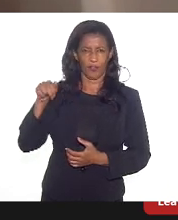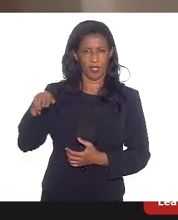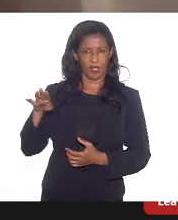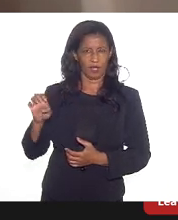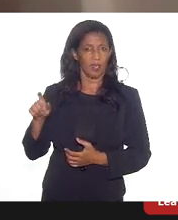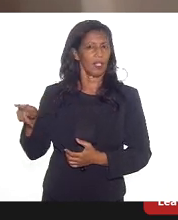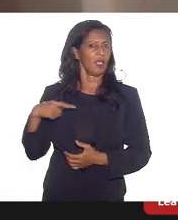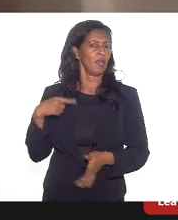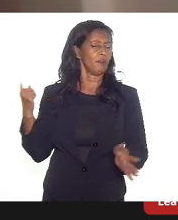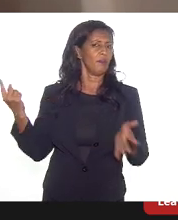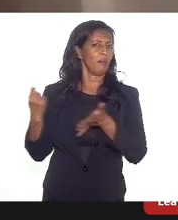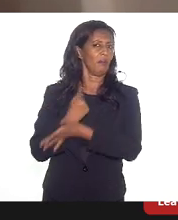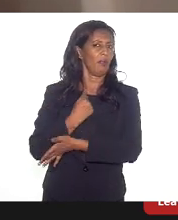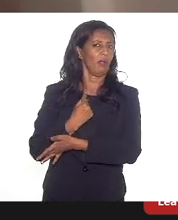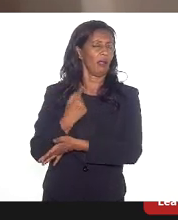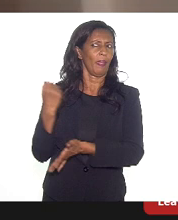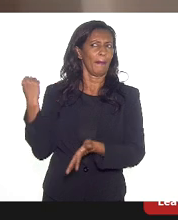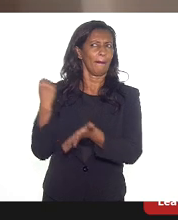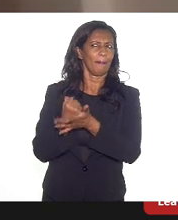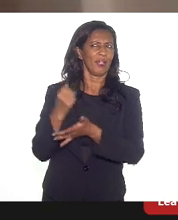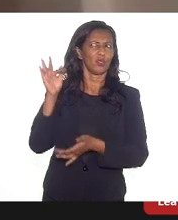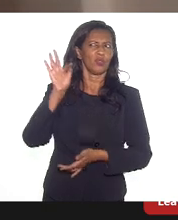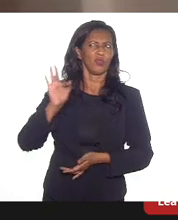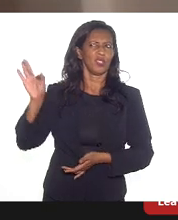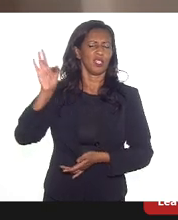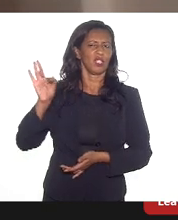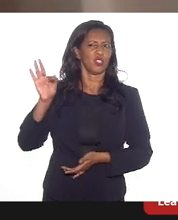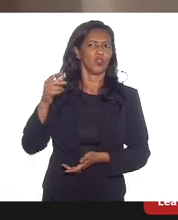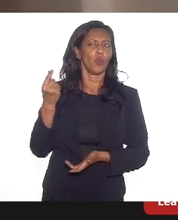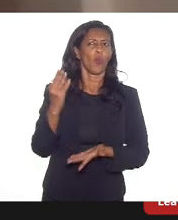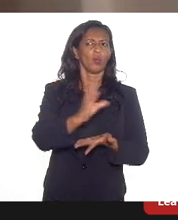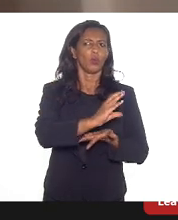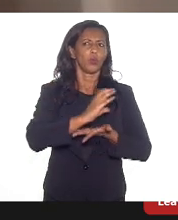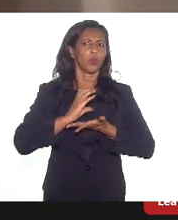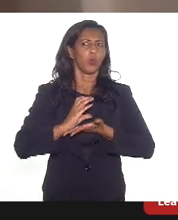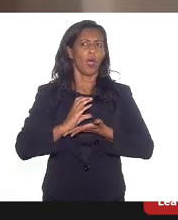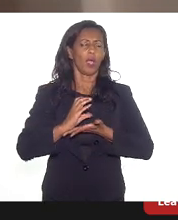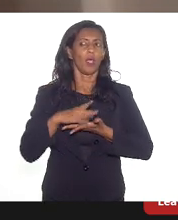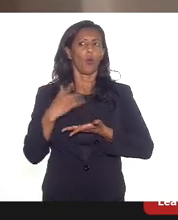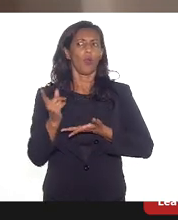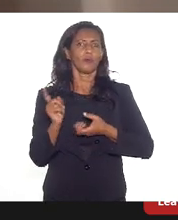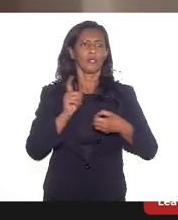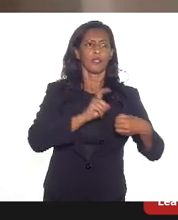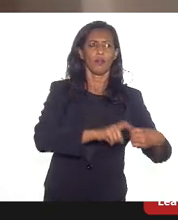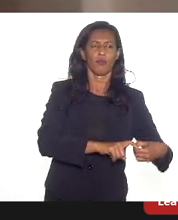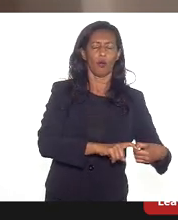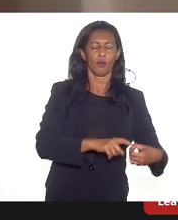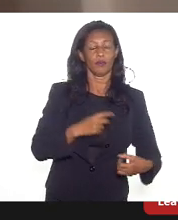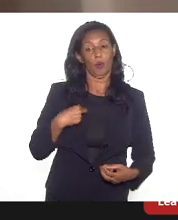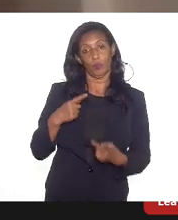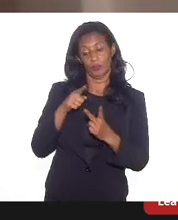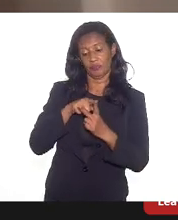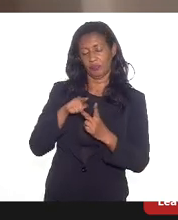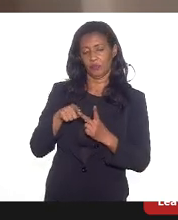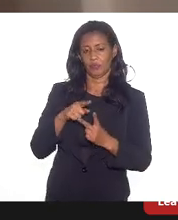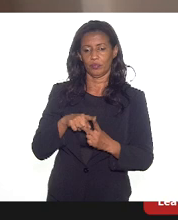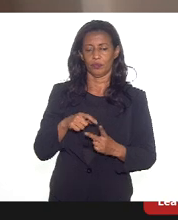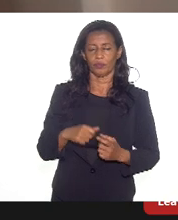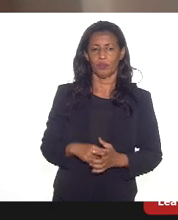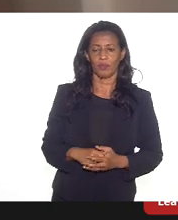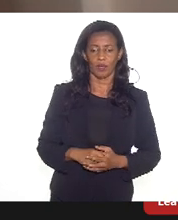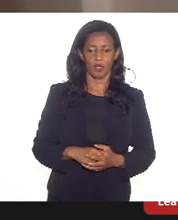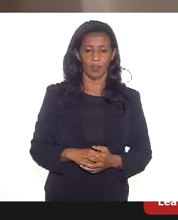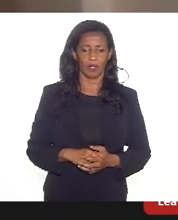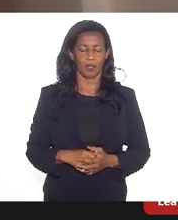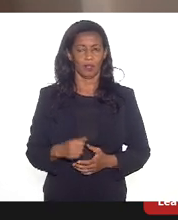ele perguntou sobre essa questão do pacto federativo, quanto o governo federal arrecada e quanto ele devolve. Eu acho que aí tem dois pontos. Tem um ponto que